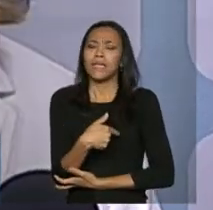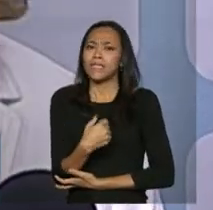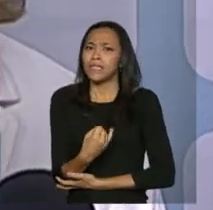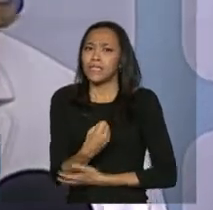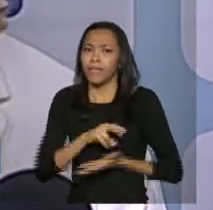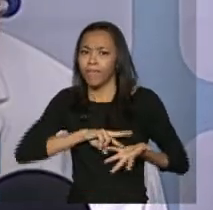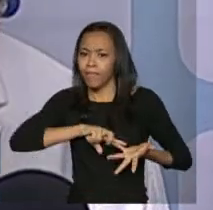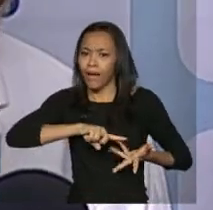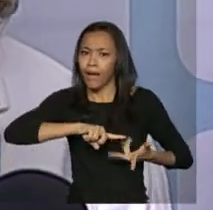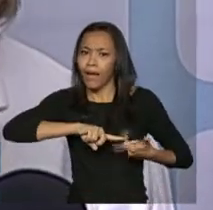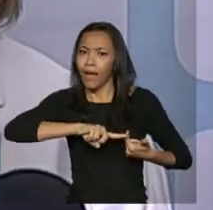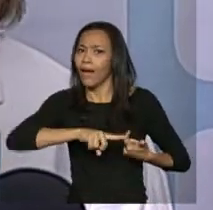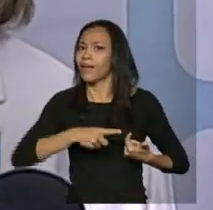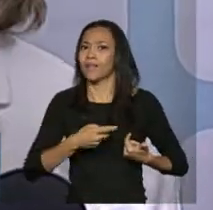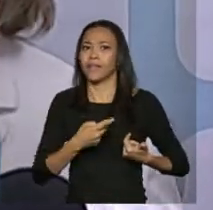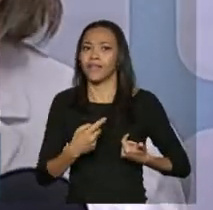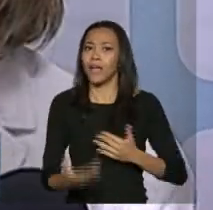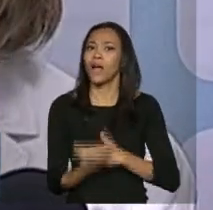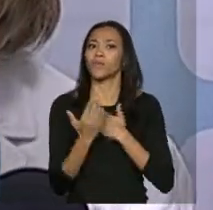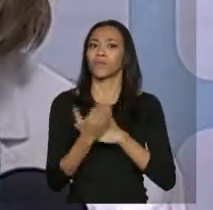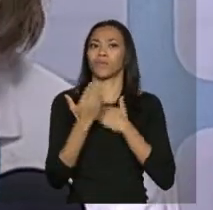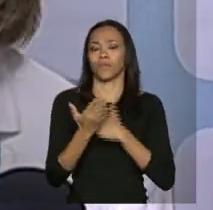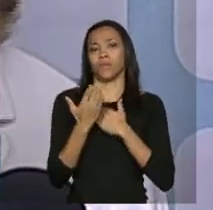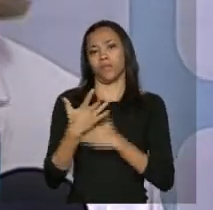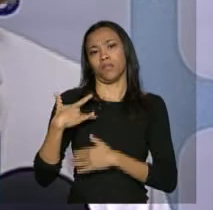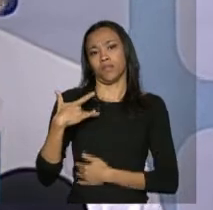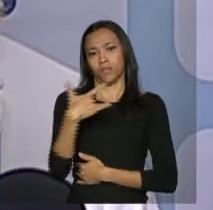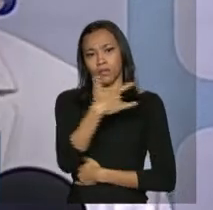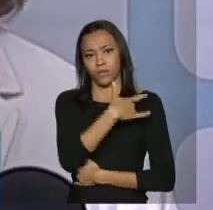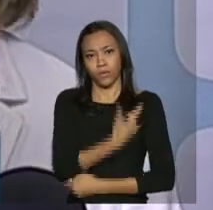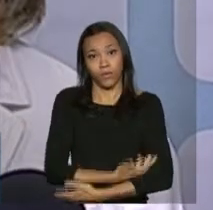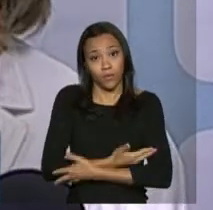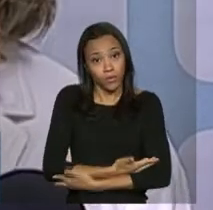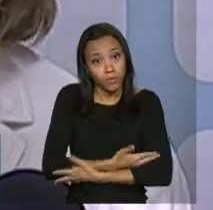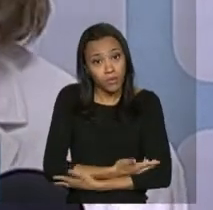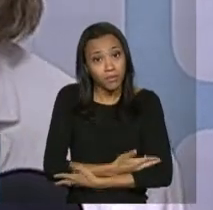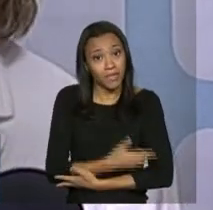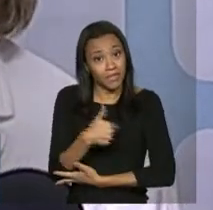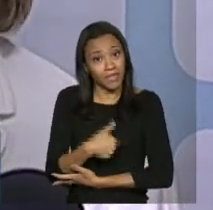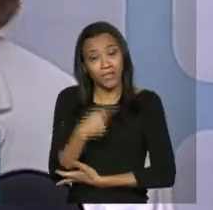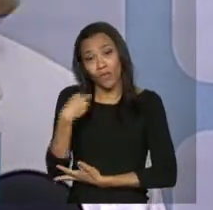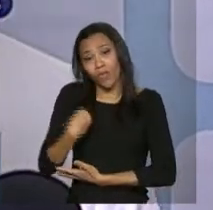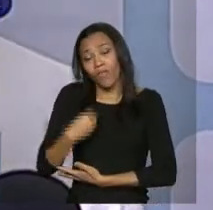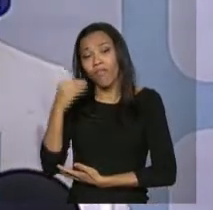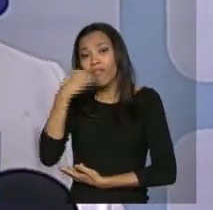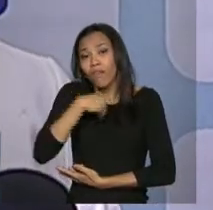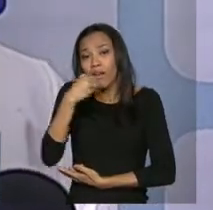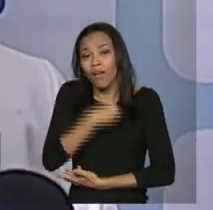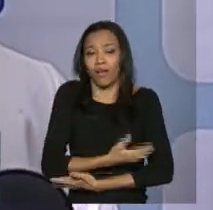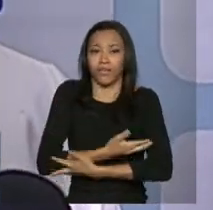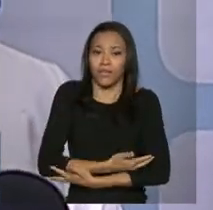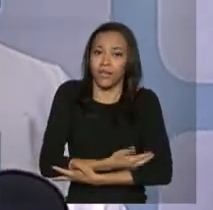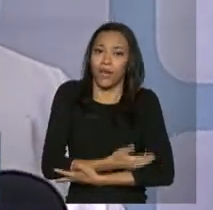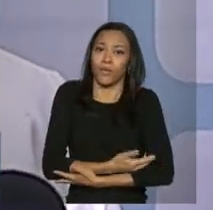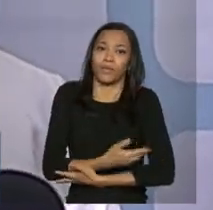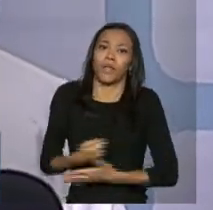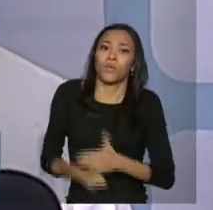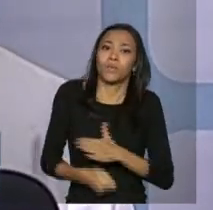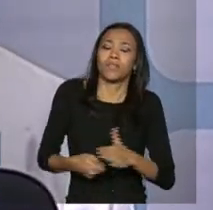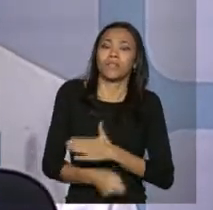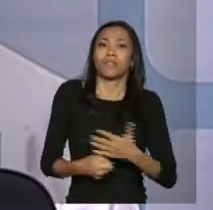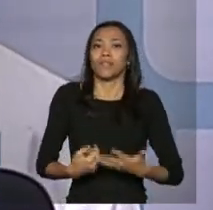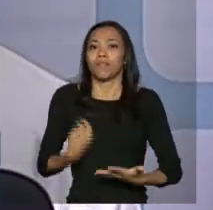tem o componente imunológico que protege essas crianças no momento muito delicado da sua luta pela vida.